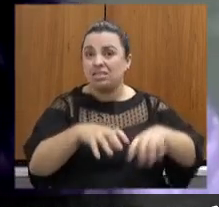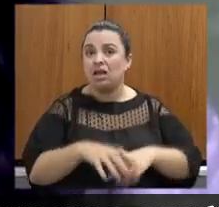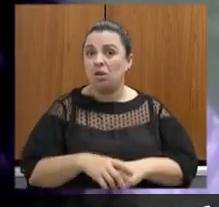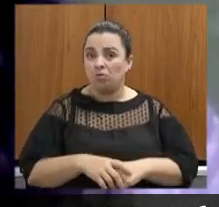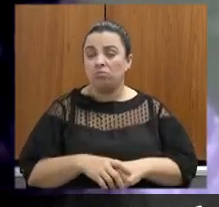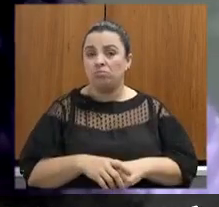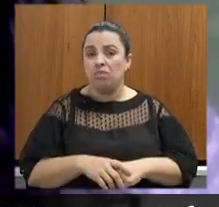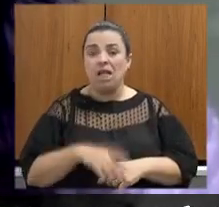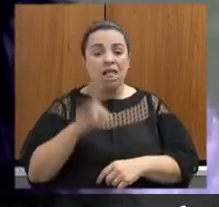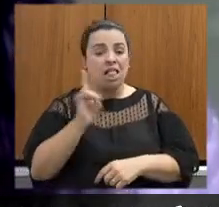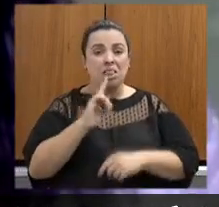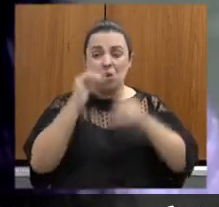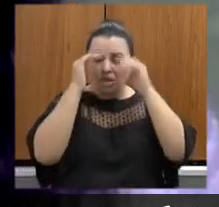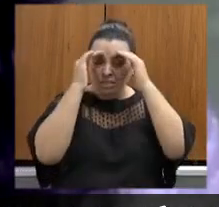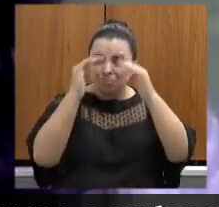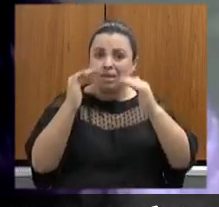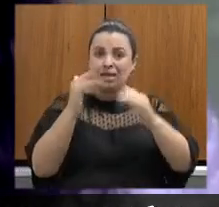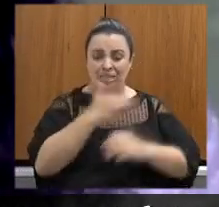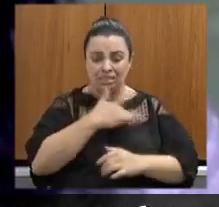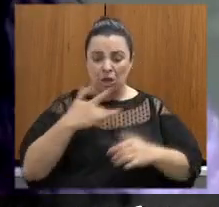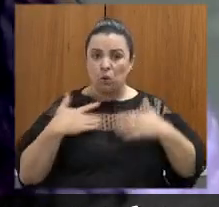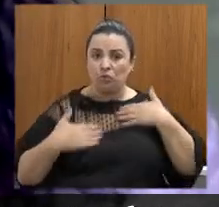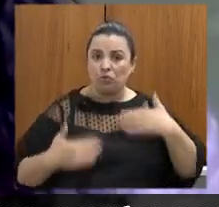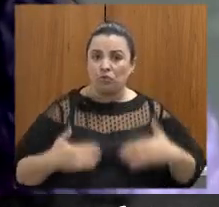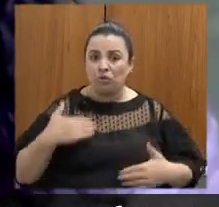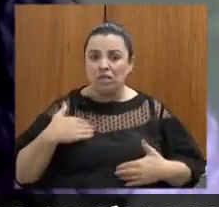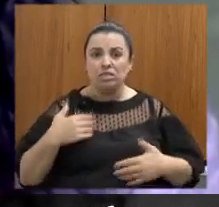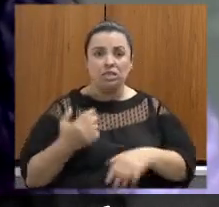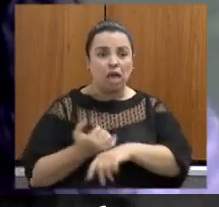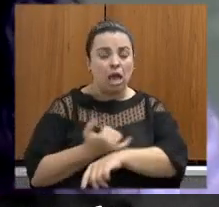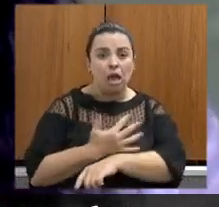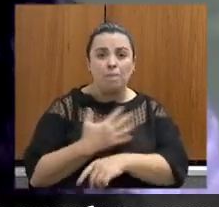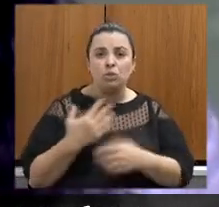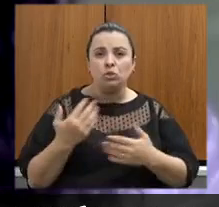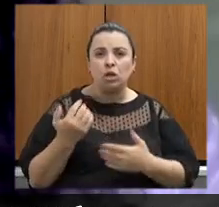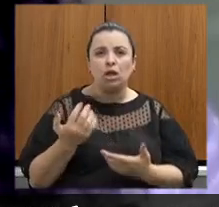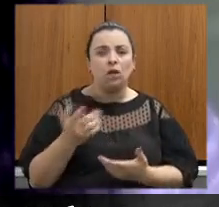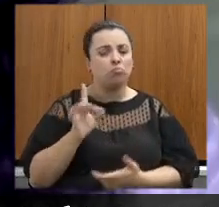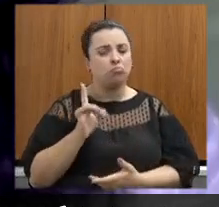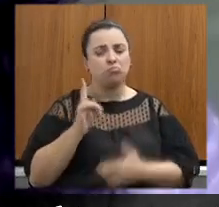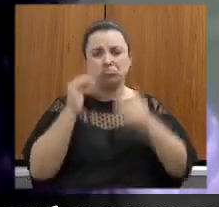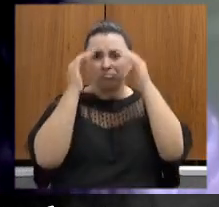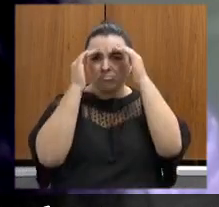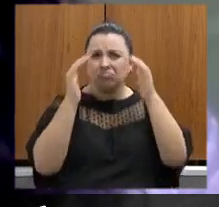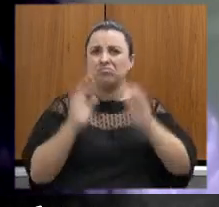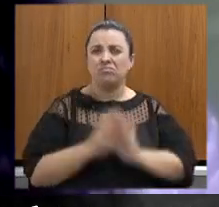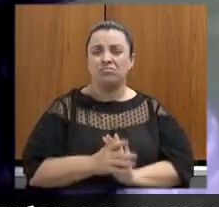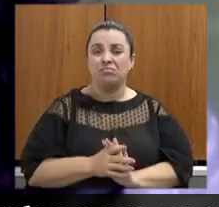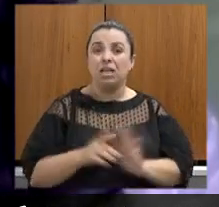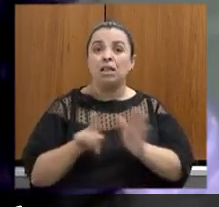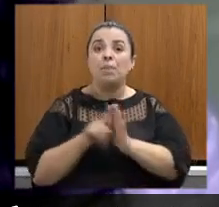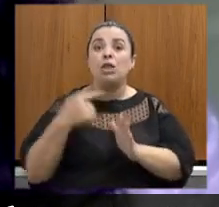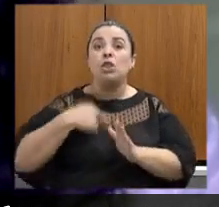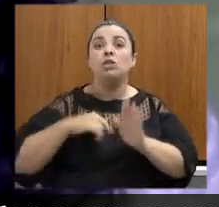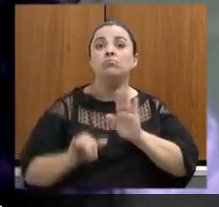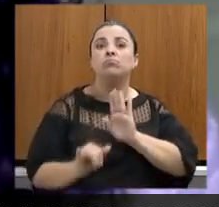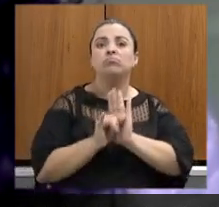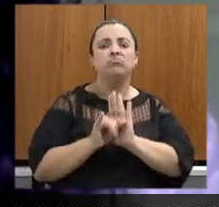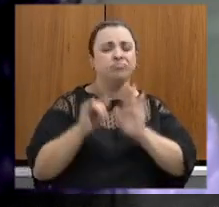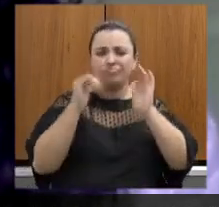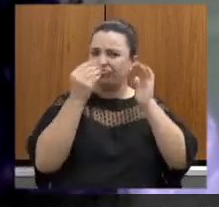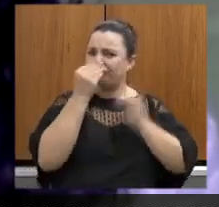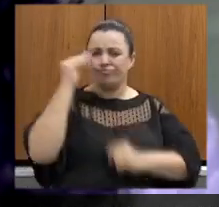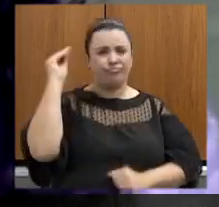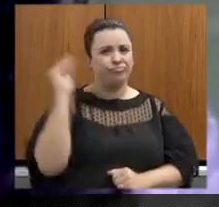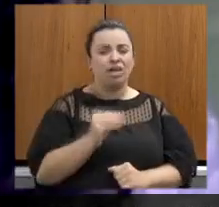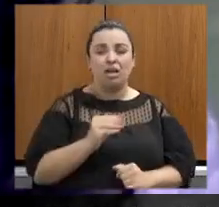física e nem emocional da nossa população e não respeita nem a nossa identidade porque a Serra do